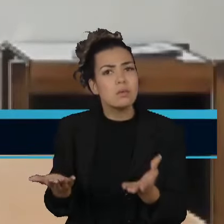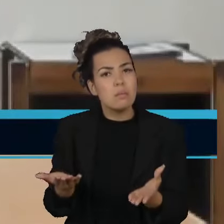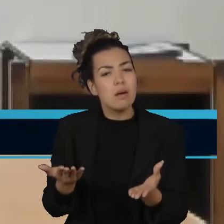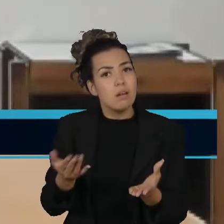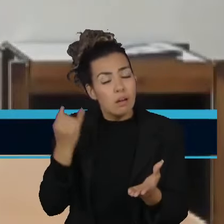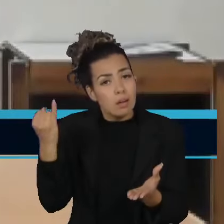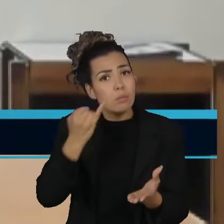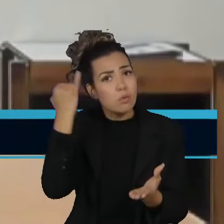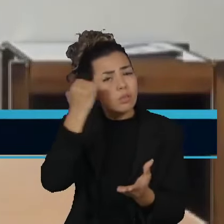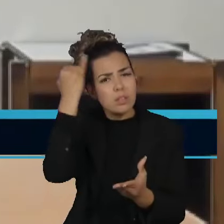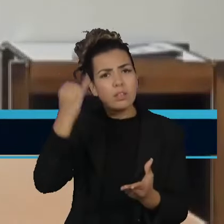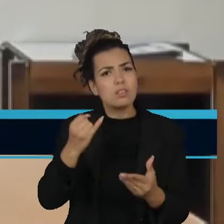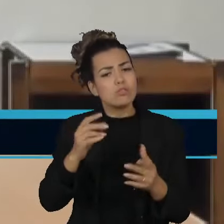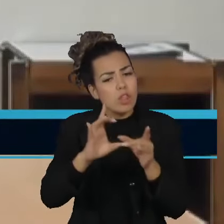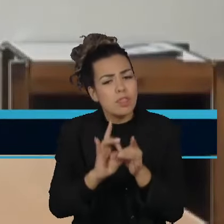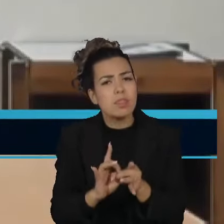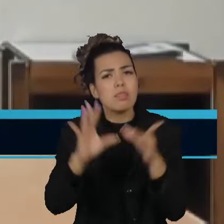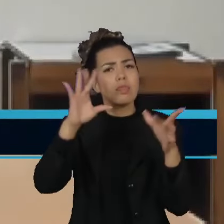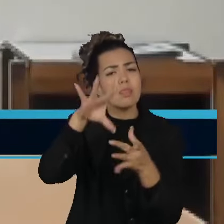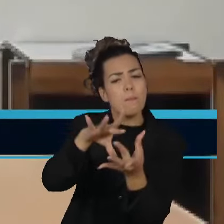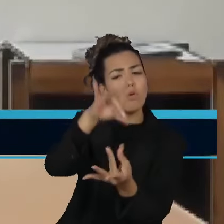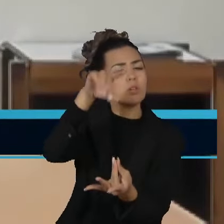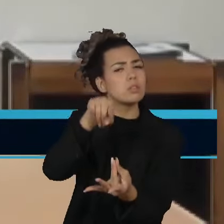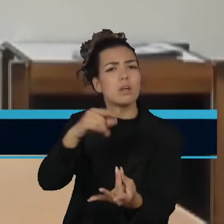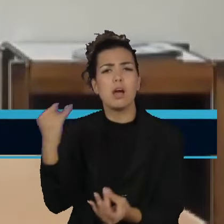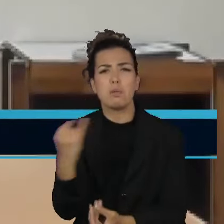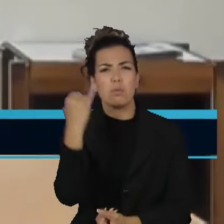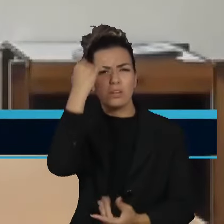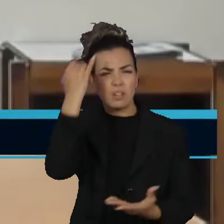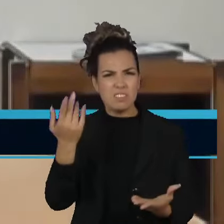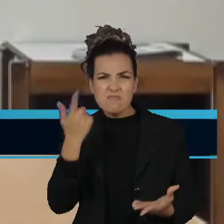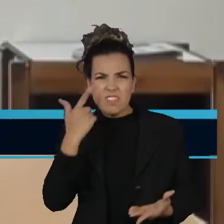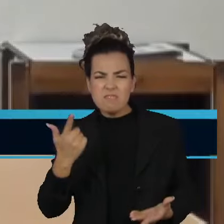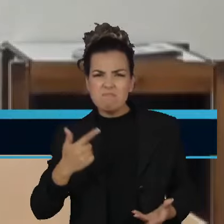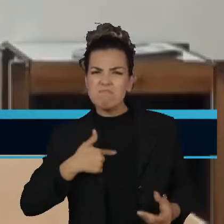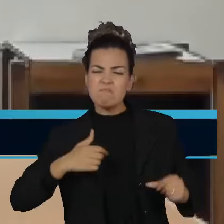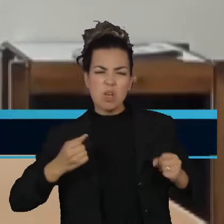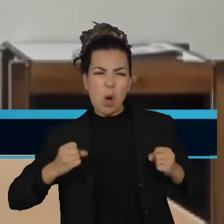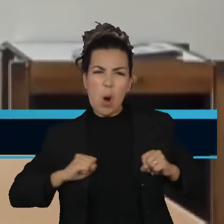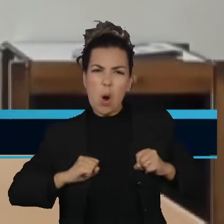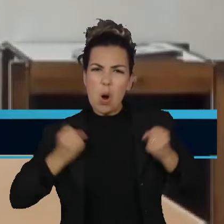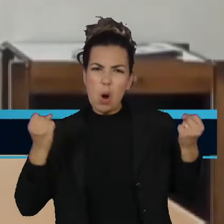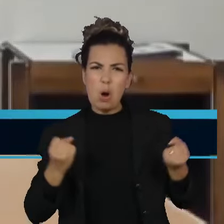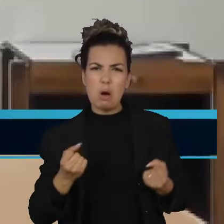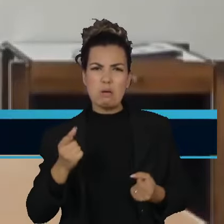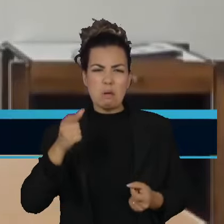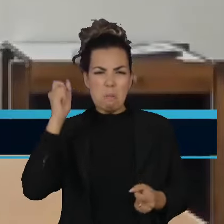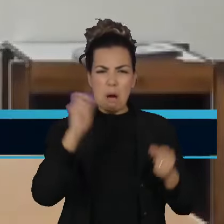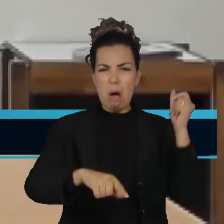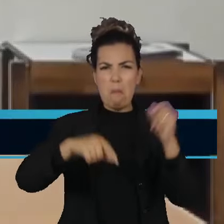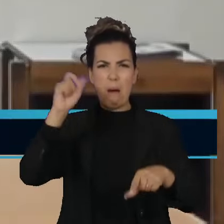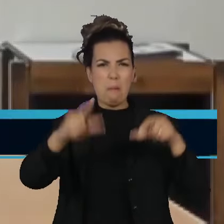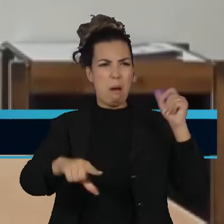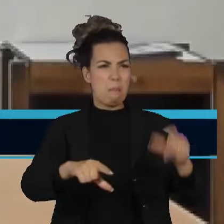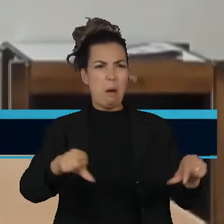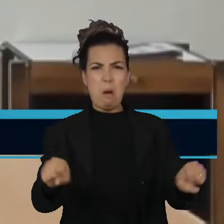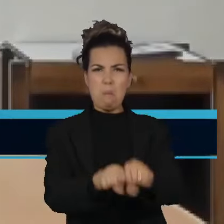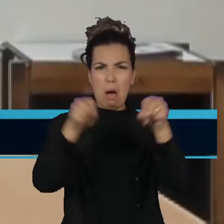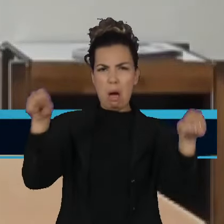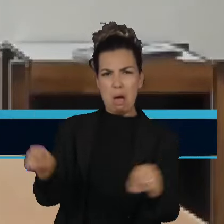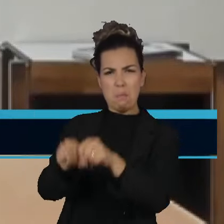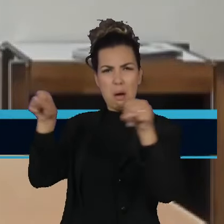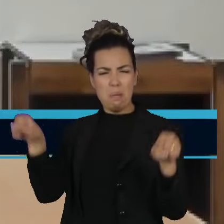brasileira. Aquele vandalismo, aquela tentativa de interromper e ocupar a Suprema Corte, interromper e ocupar o Congresso